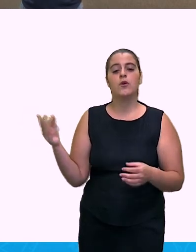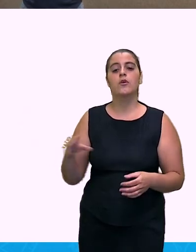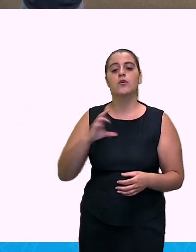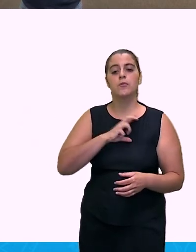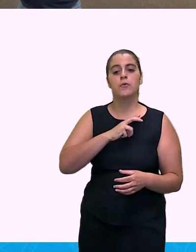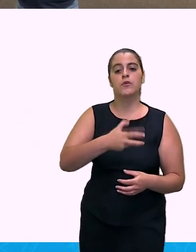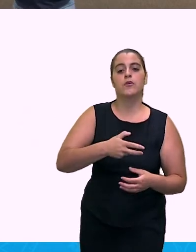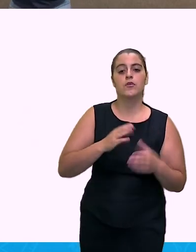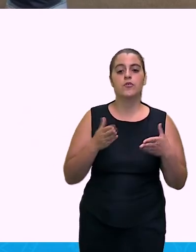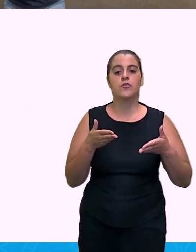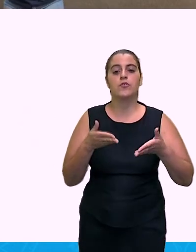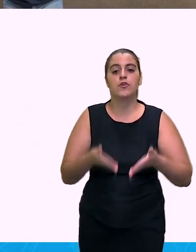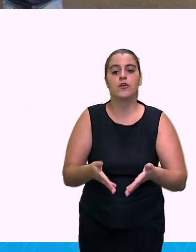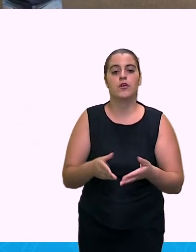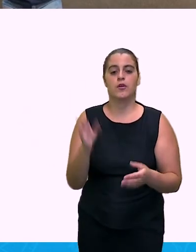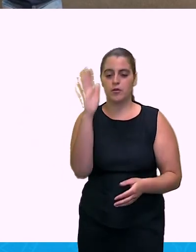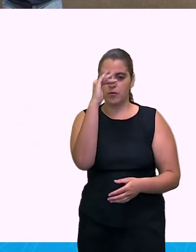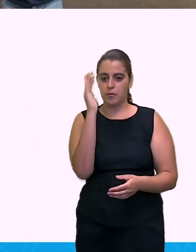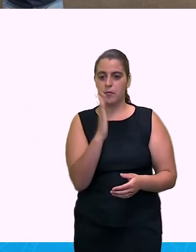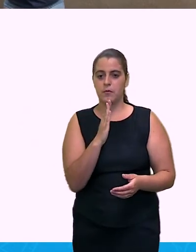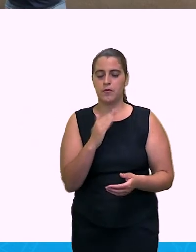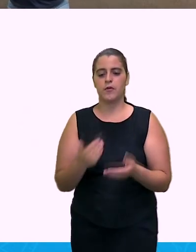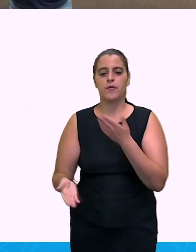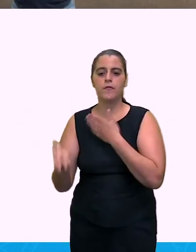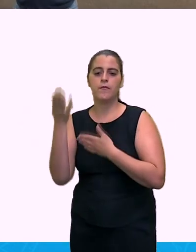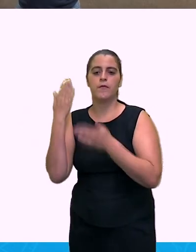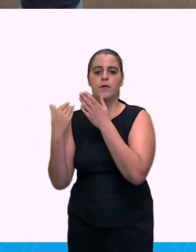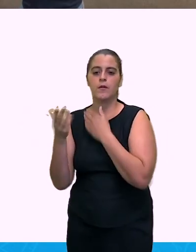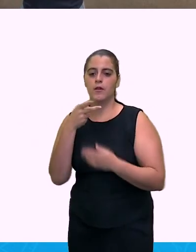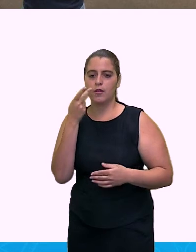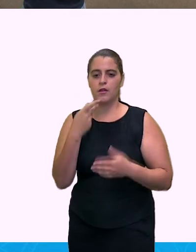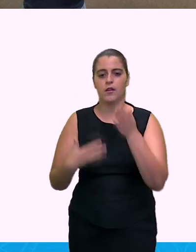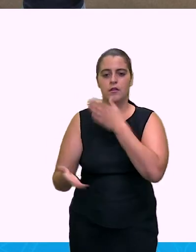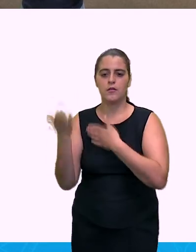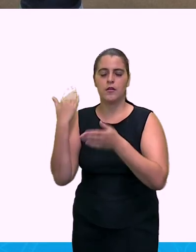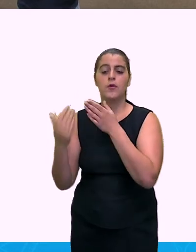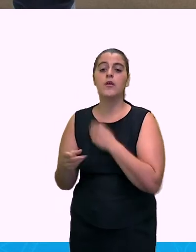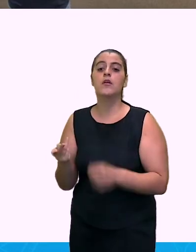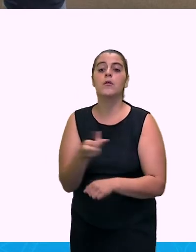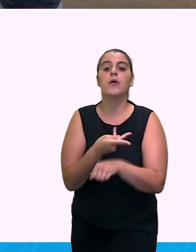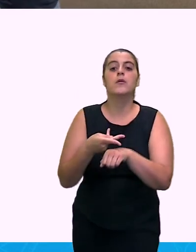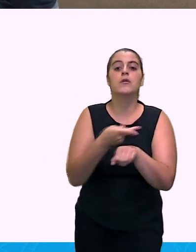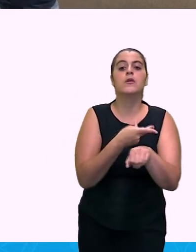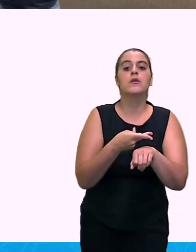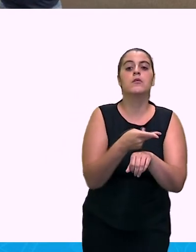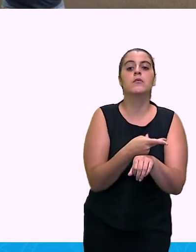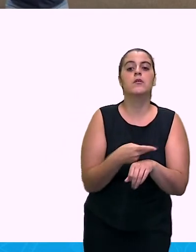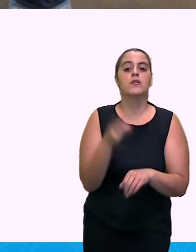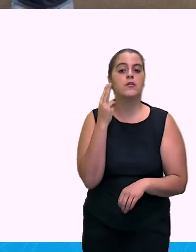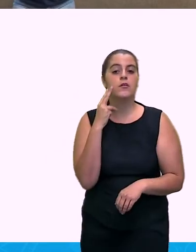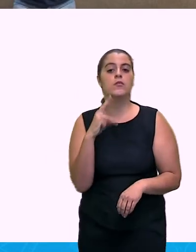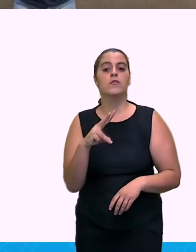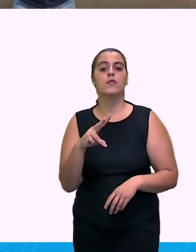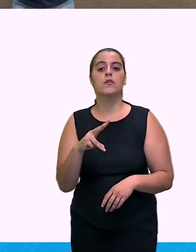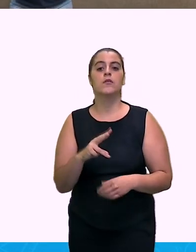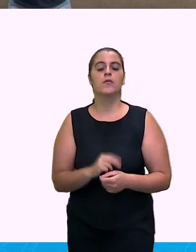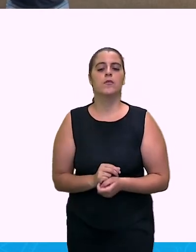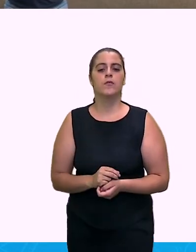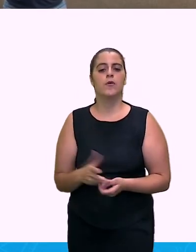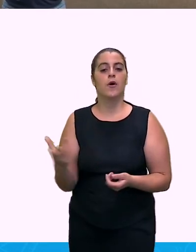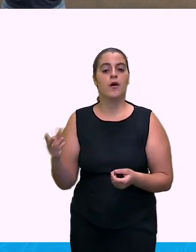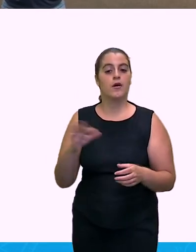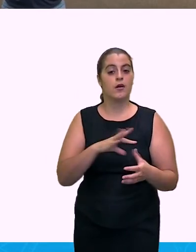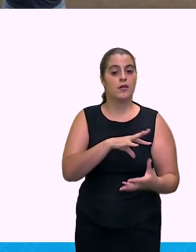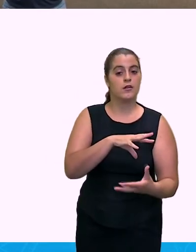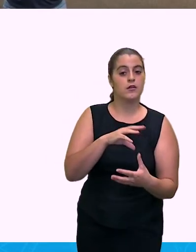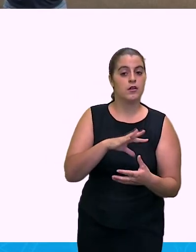chegaram aqui, eu falei lá atrás, o que que eles vieram buscar? Eles viram, né, o potencial